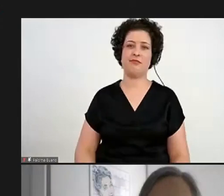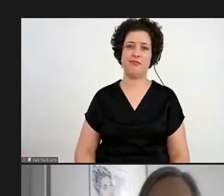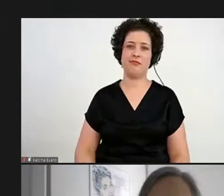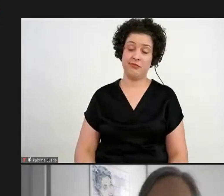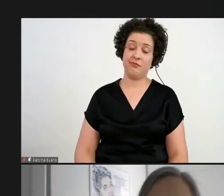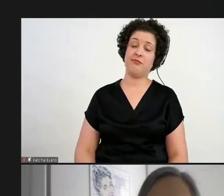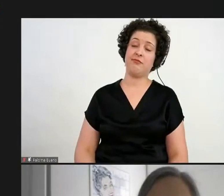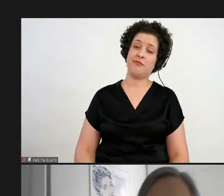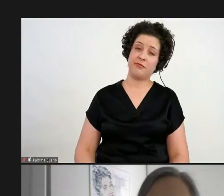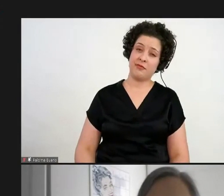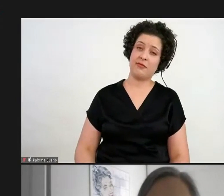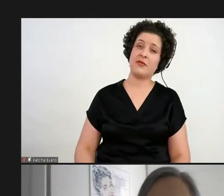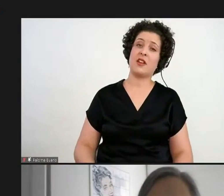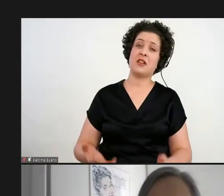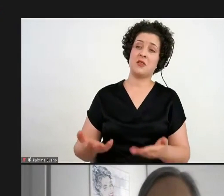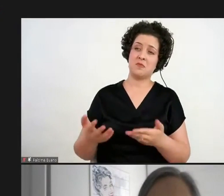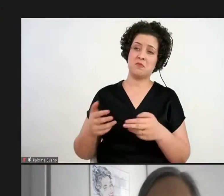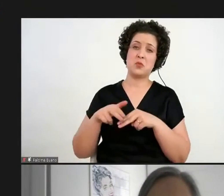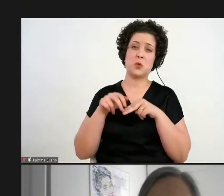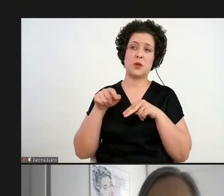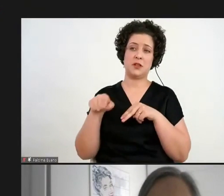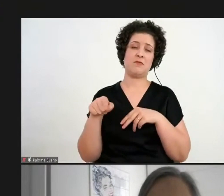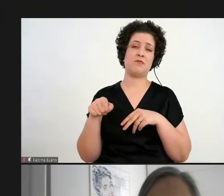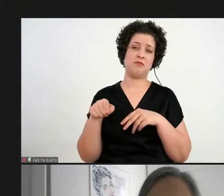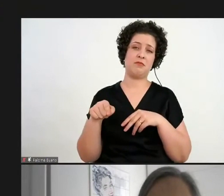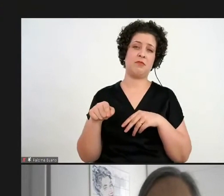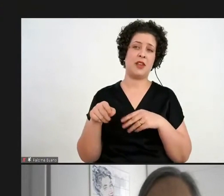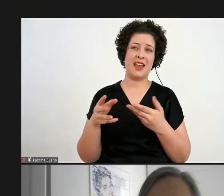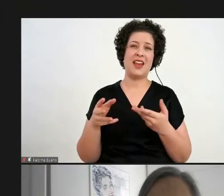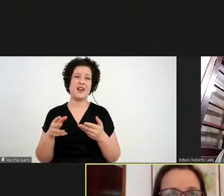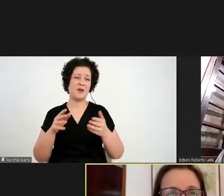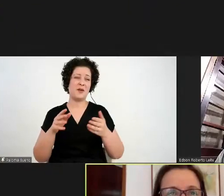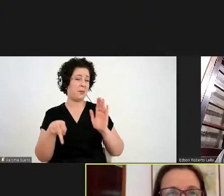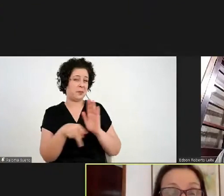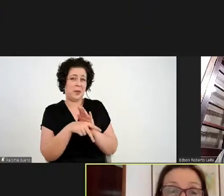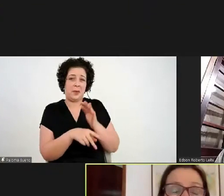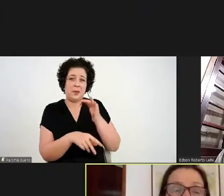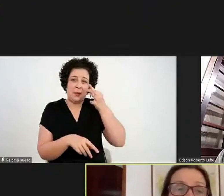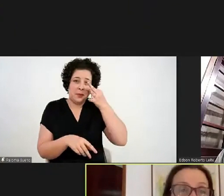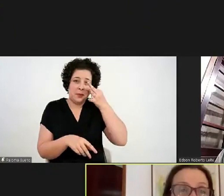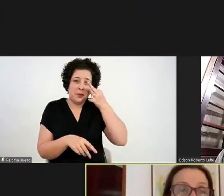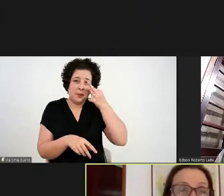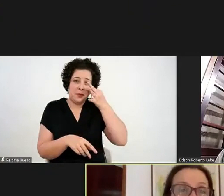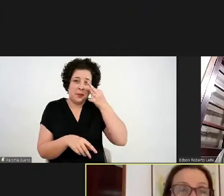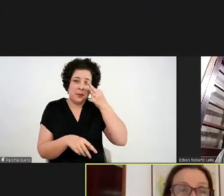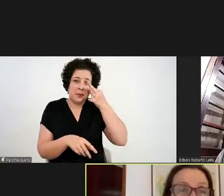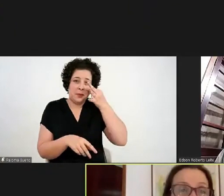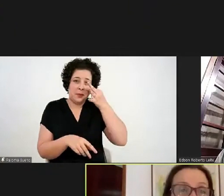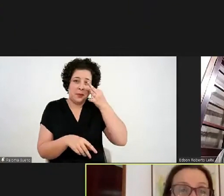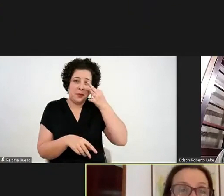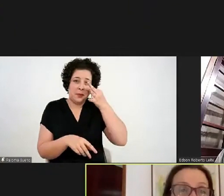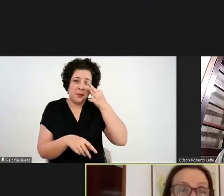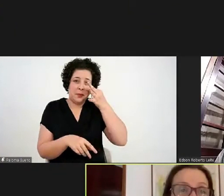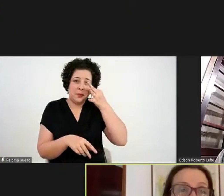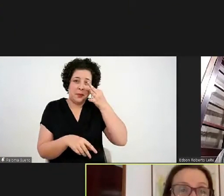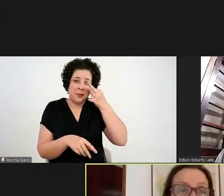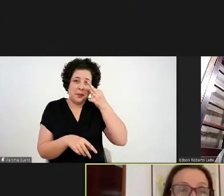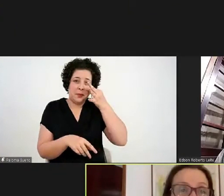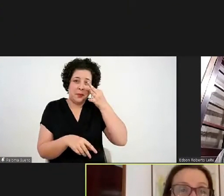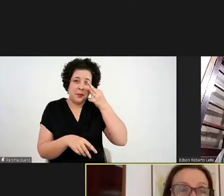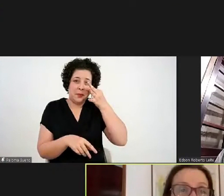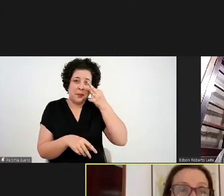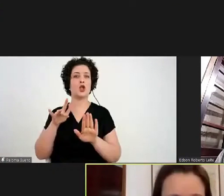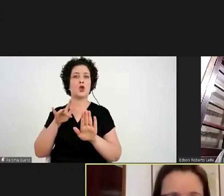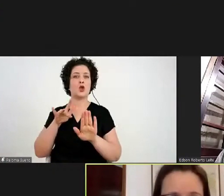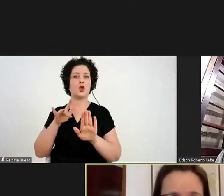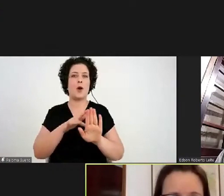Enfim, acho que isso é o toque da presença, é o toque na presença. E mesmo que não se pode tocar